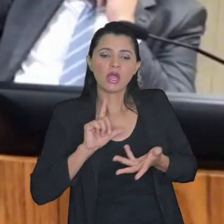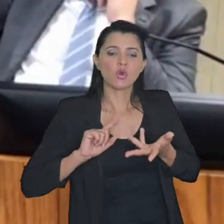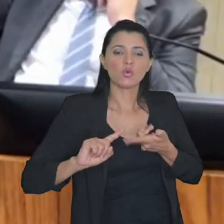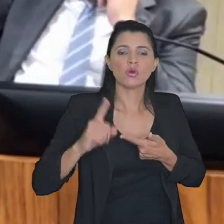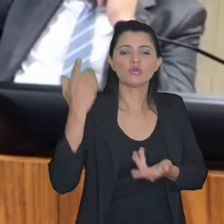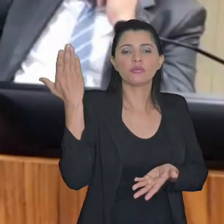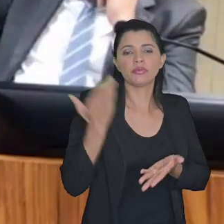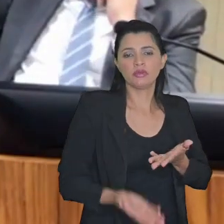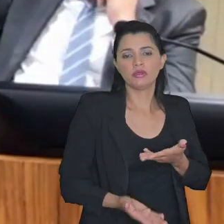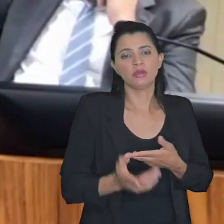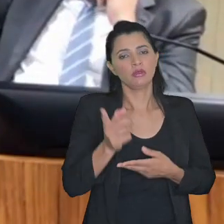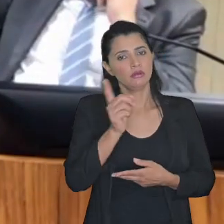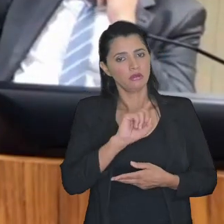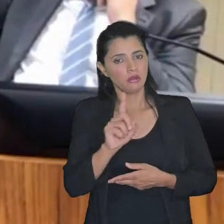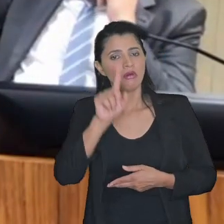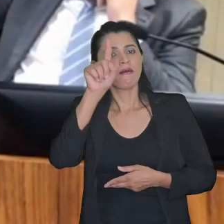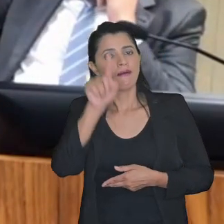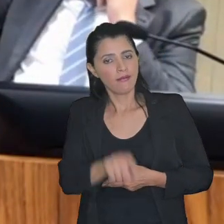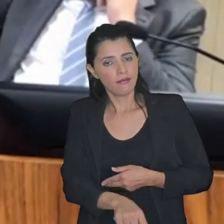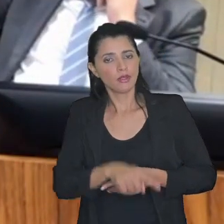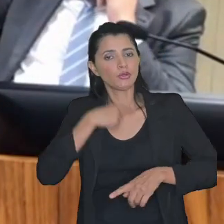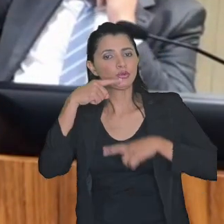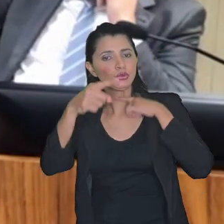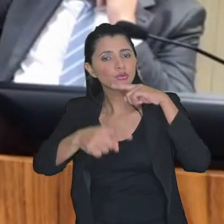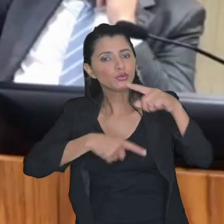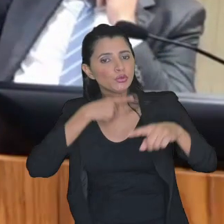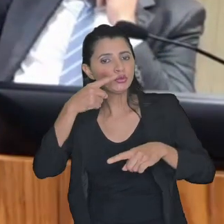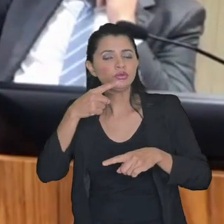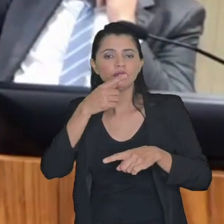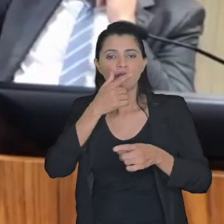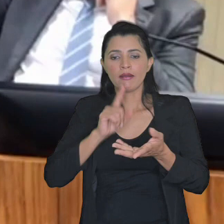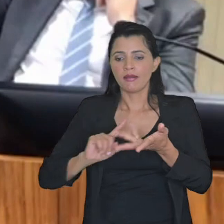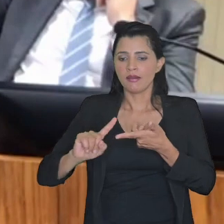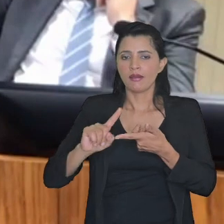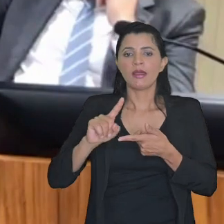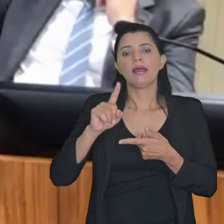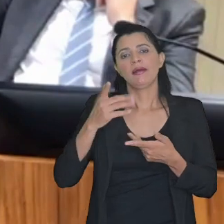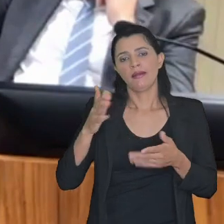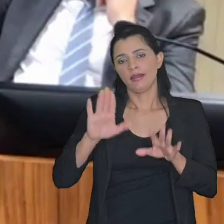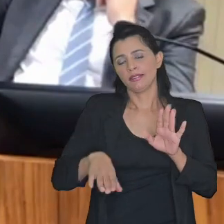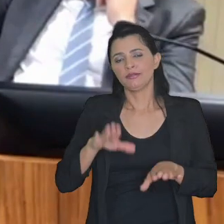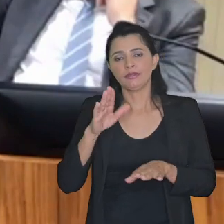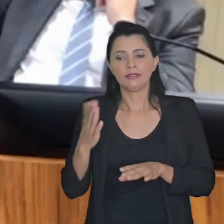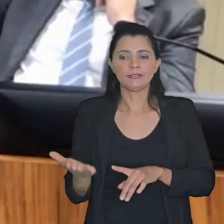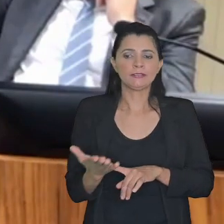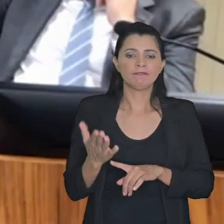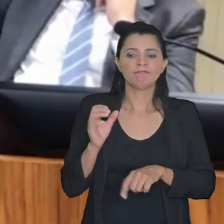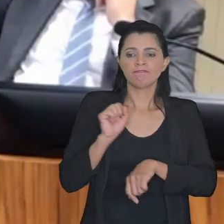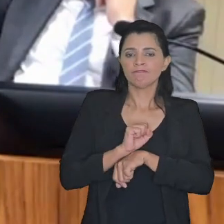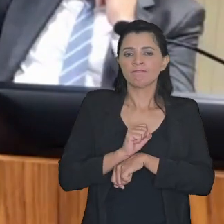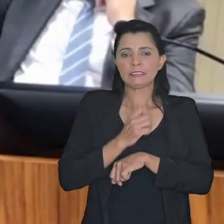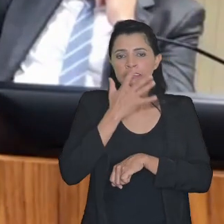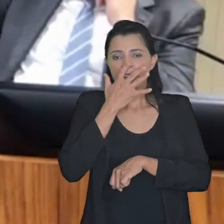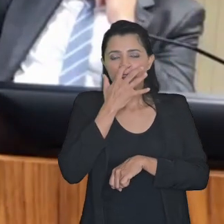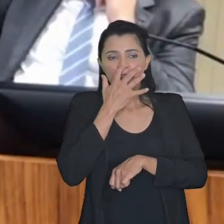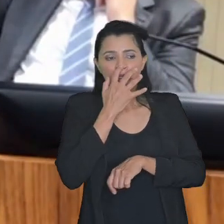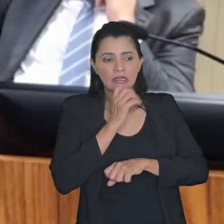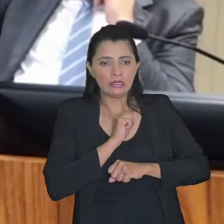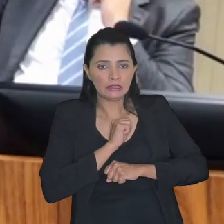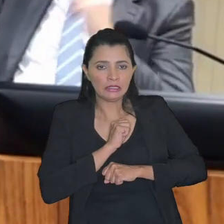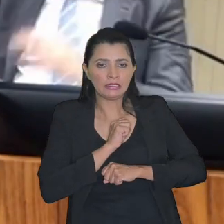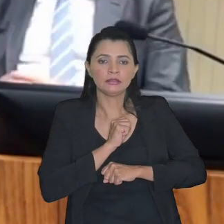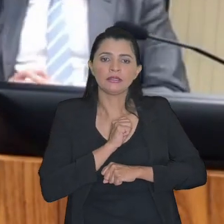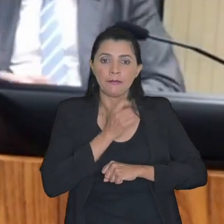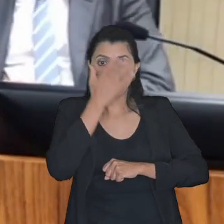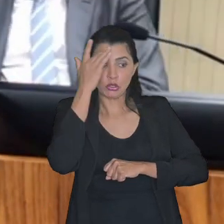perder é uma questão de dúvida que muitas vezes retrai o contribuinte